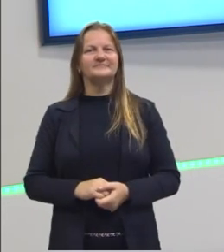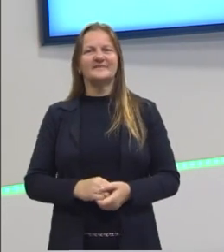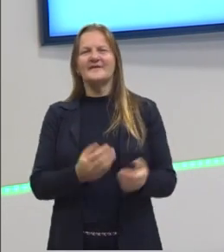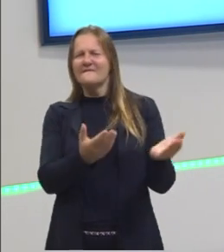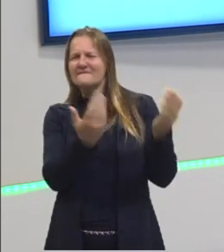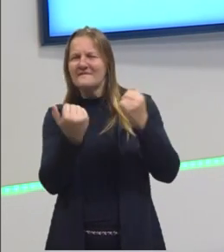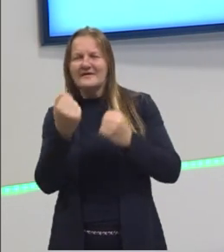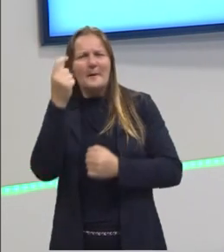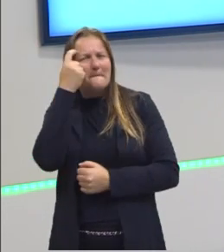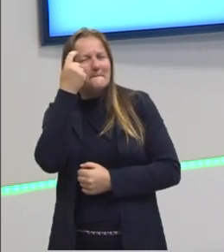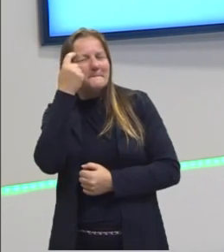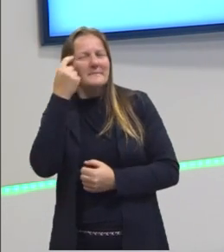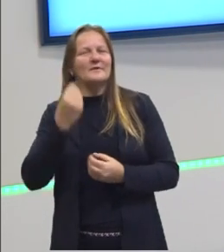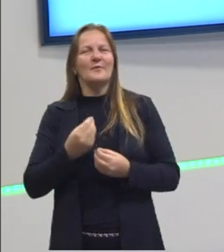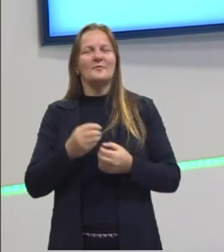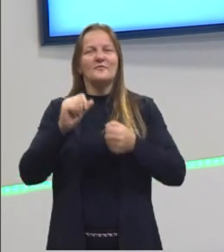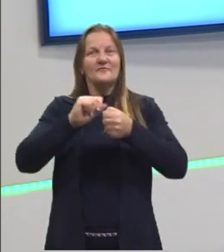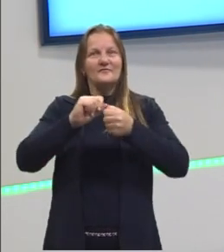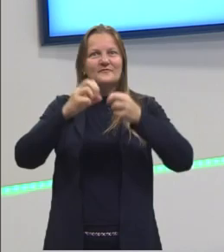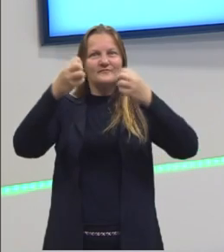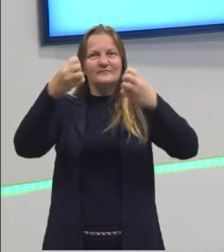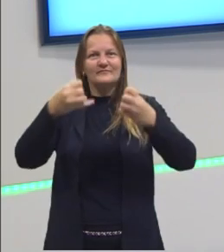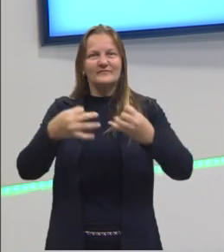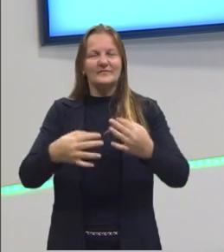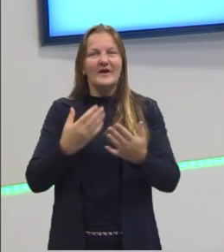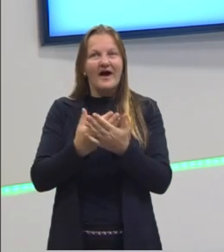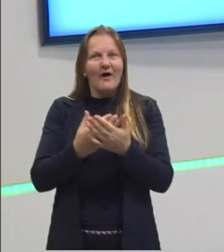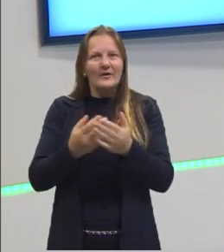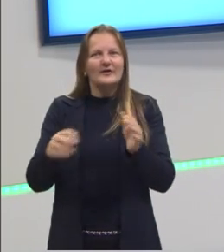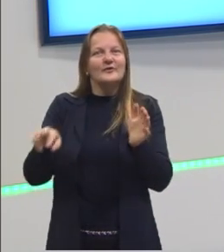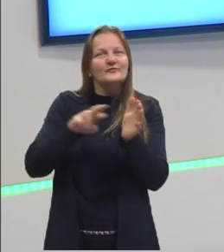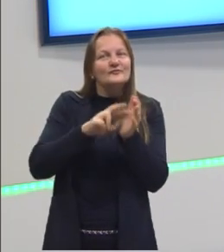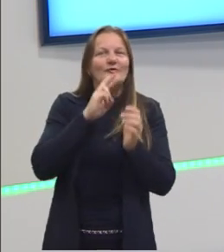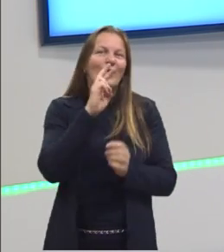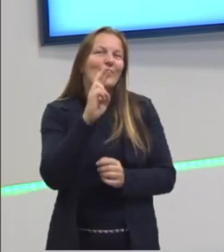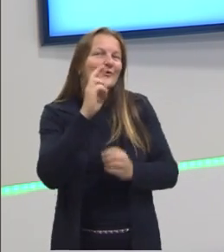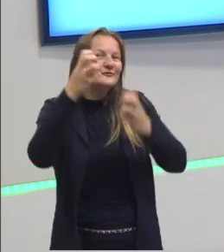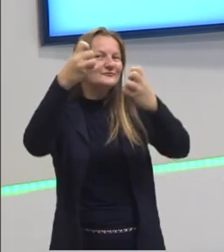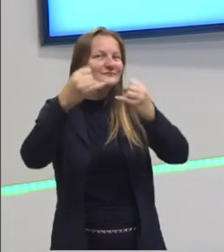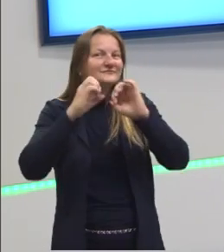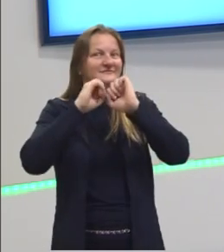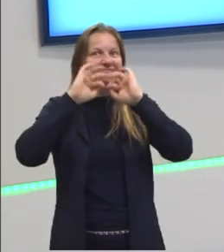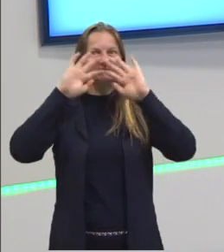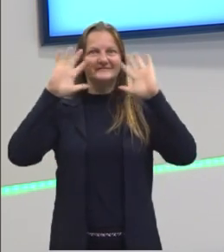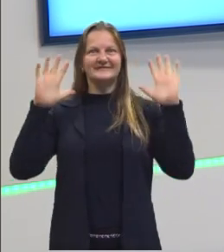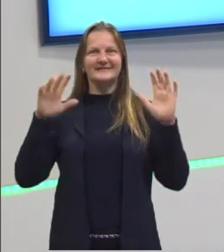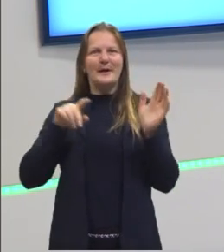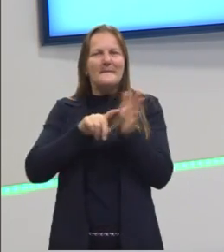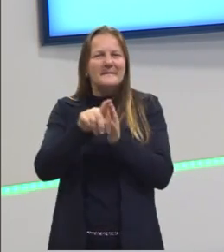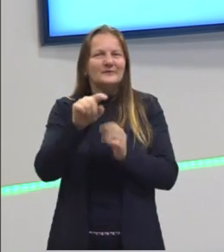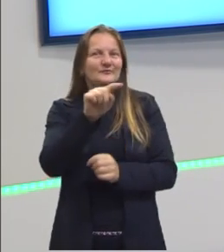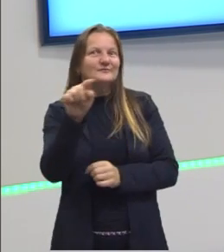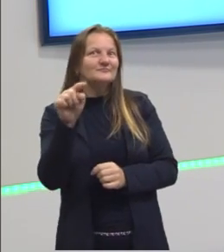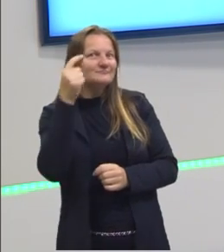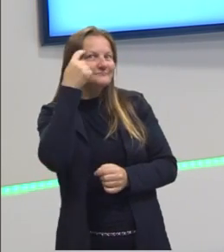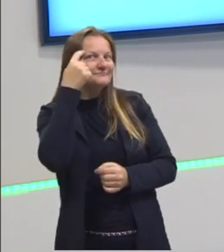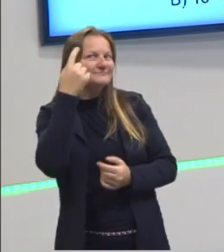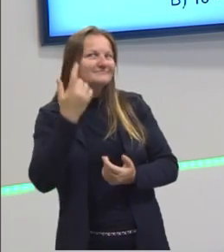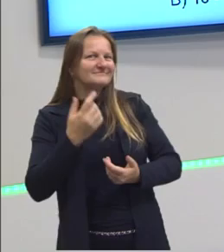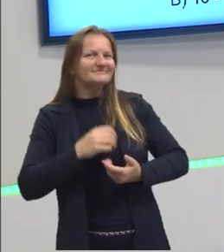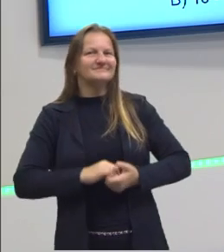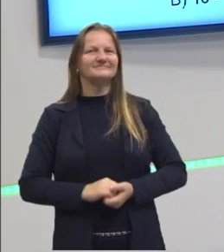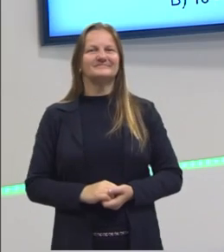vão refletindo aí por enquanto. Ao longo da aula nós vamos esclarecendo então essa perguntinha que eu deixo para vocês.